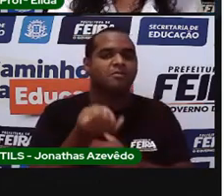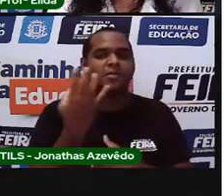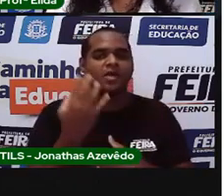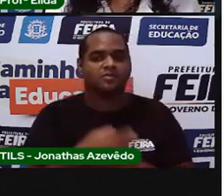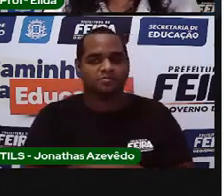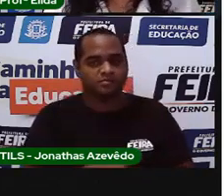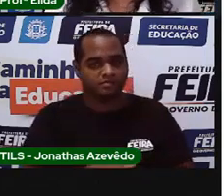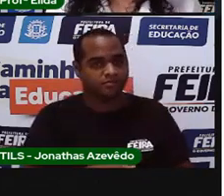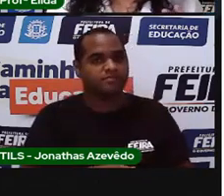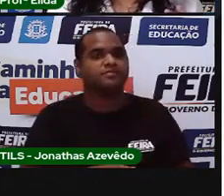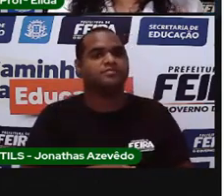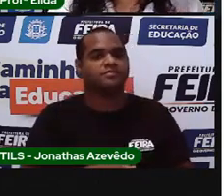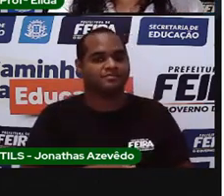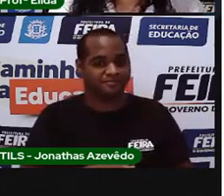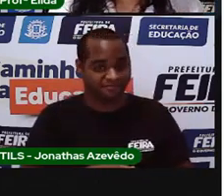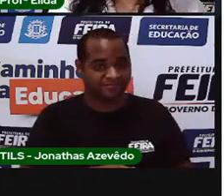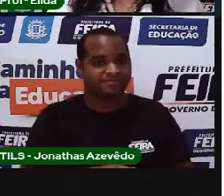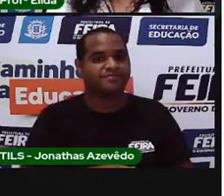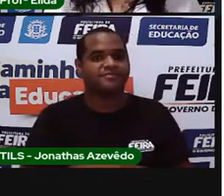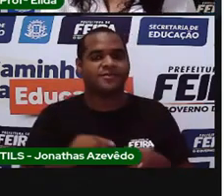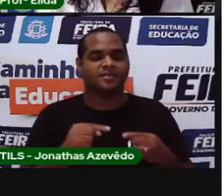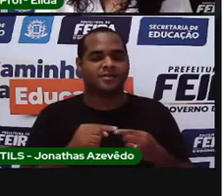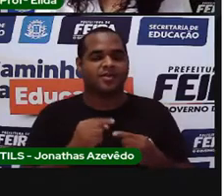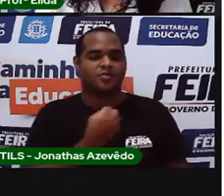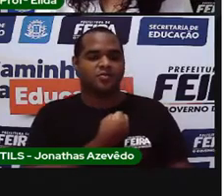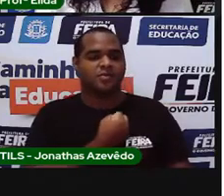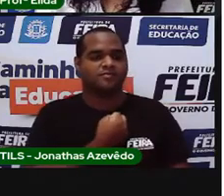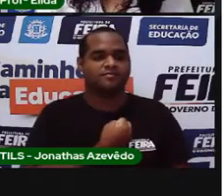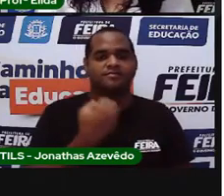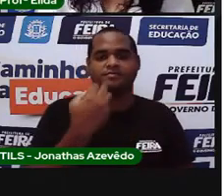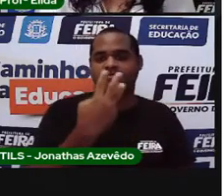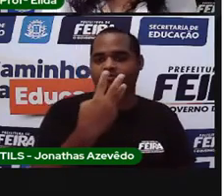Isso, o número 31.